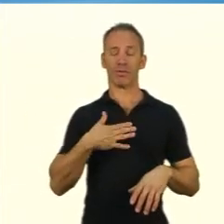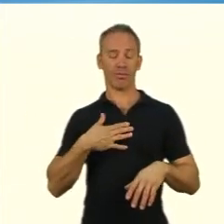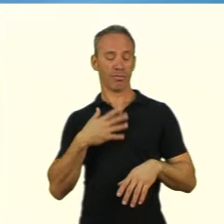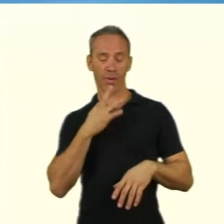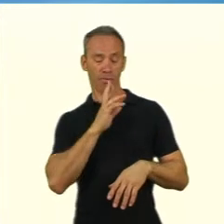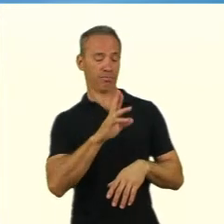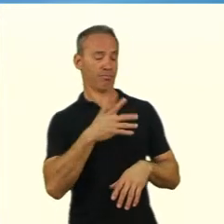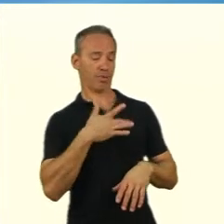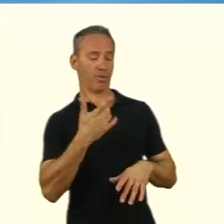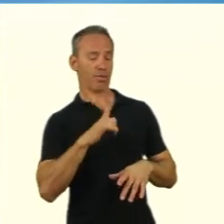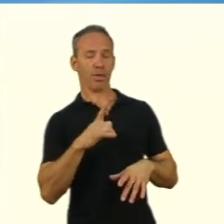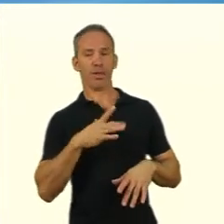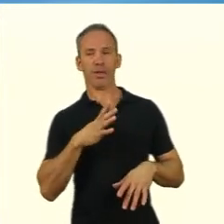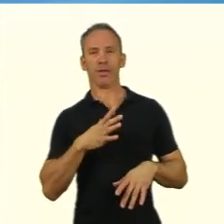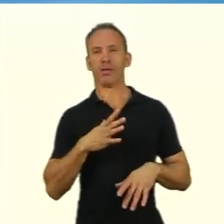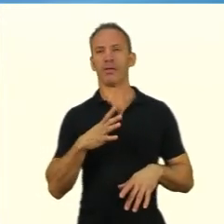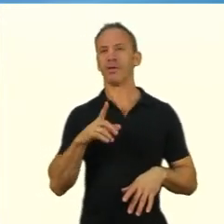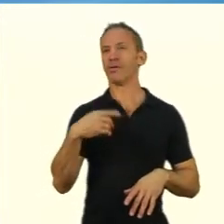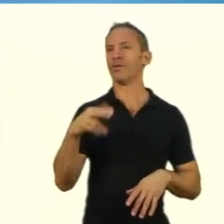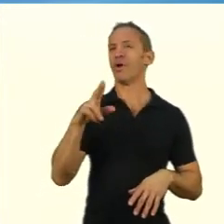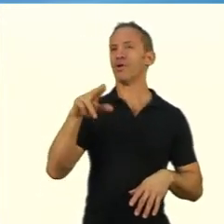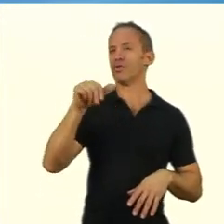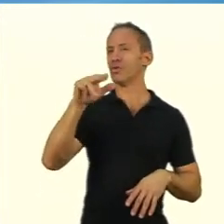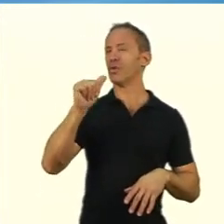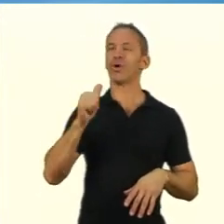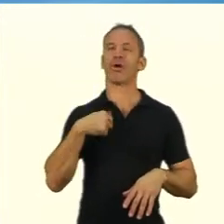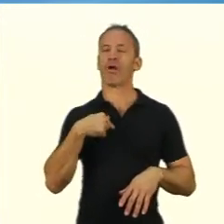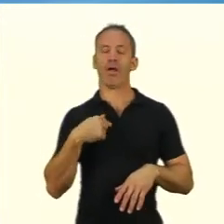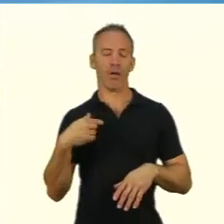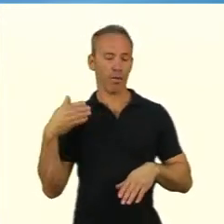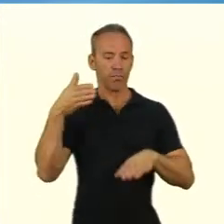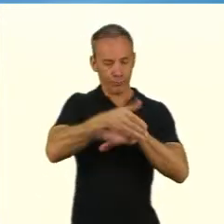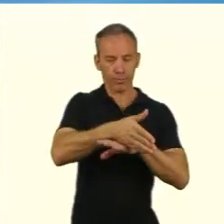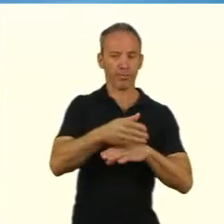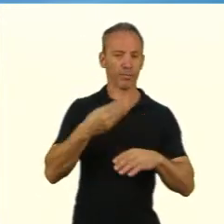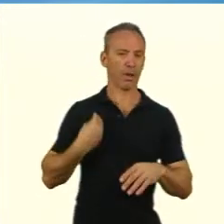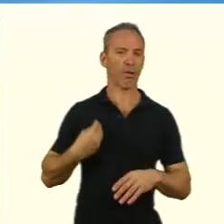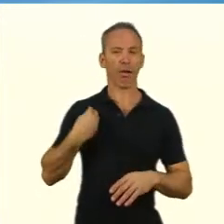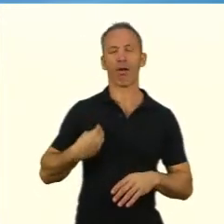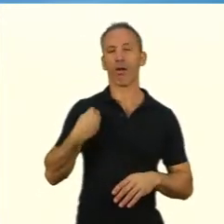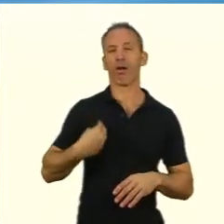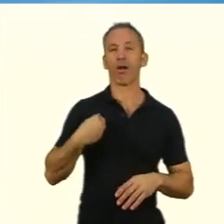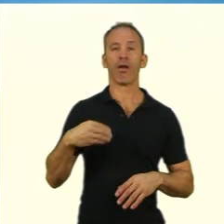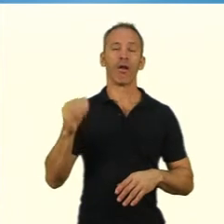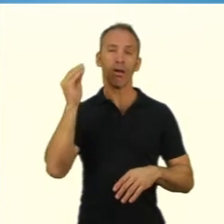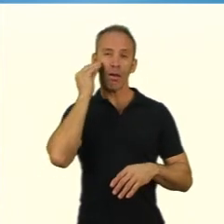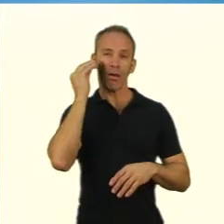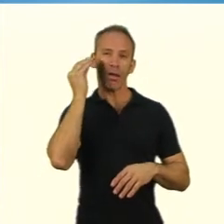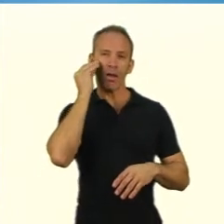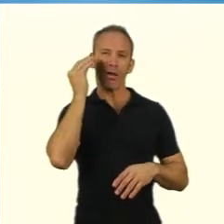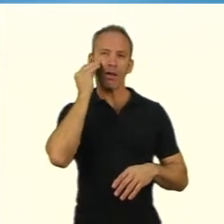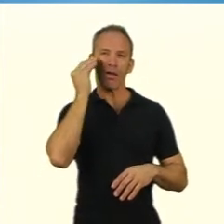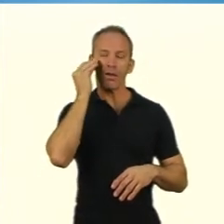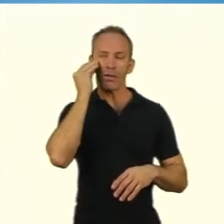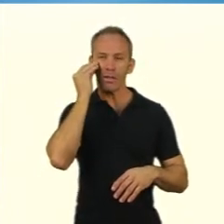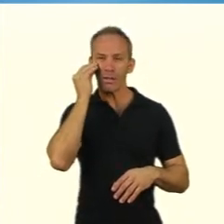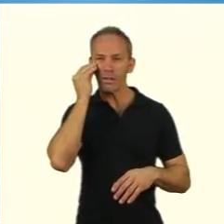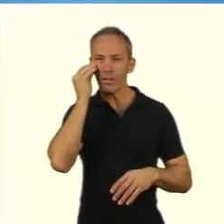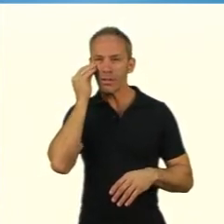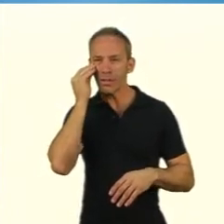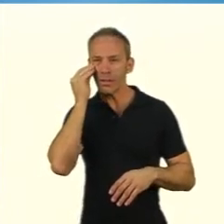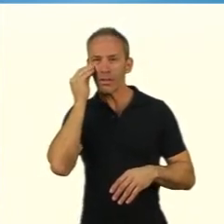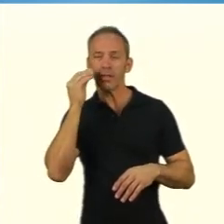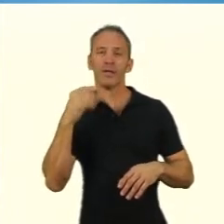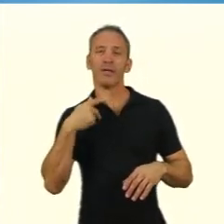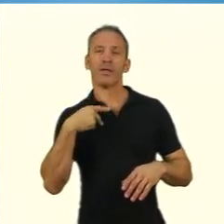acontece por alguns motivos, mas você está hipotetizando, né? Só no final da pesquisa que a gente vai conseguir saber